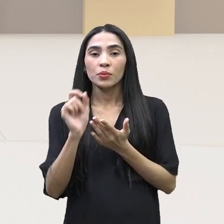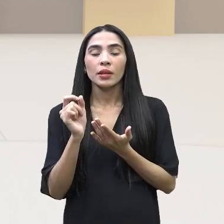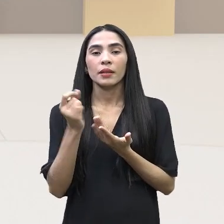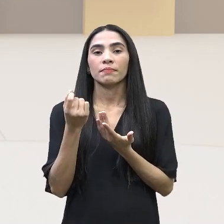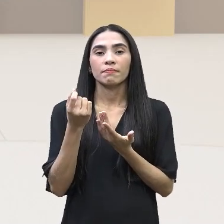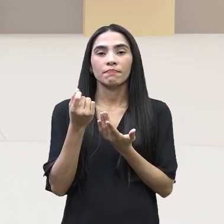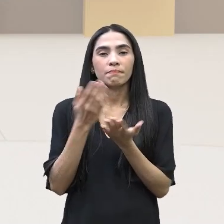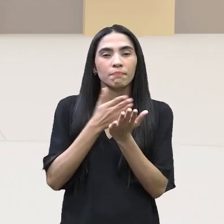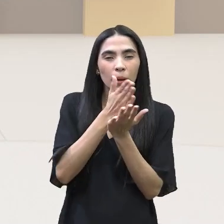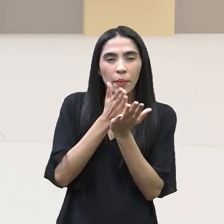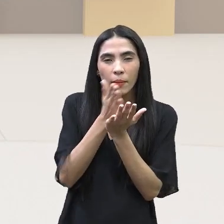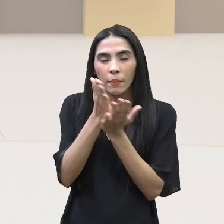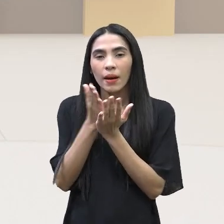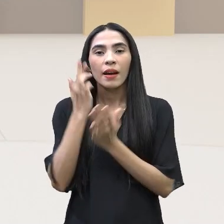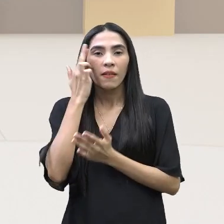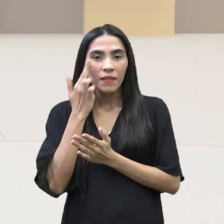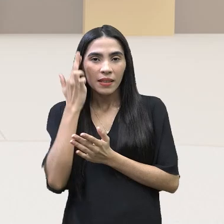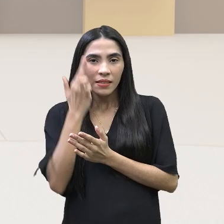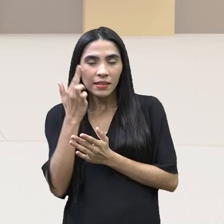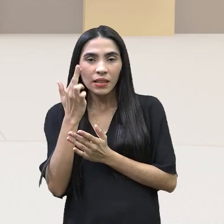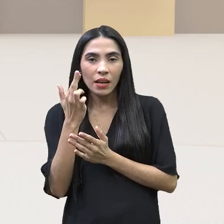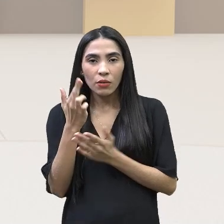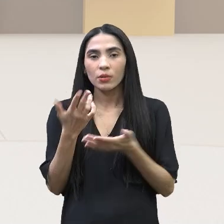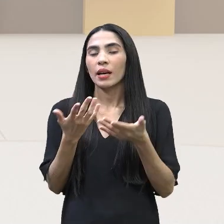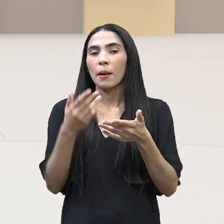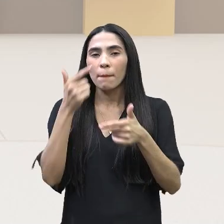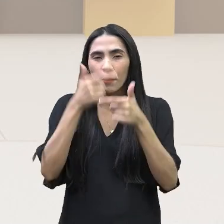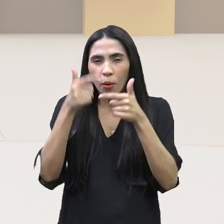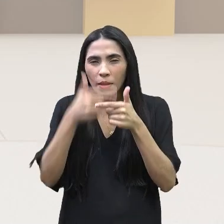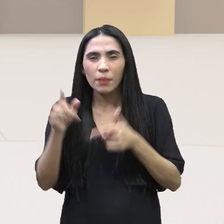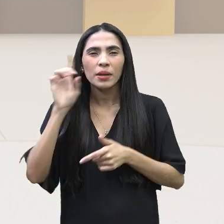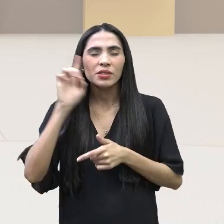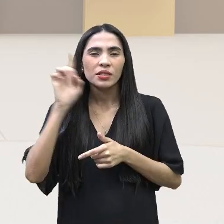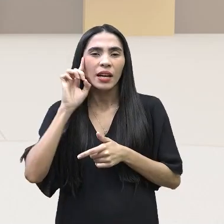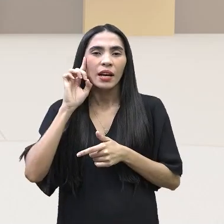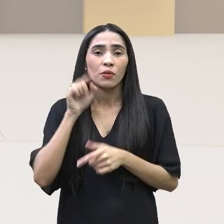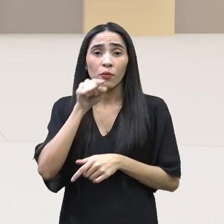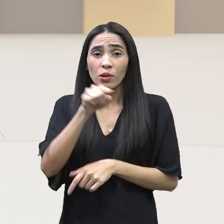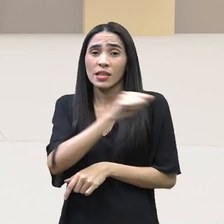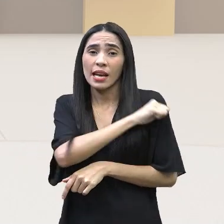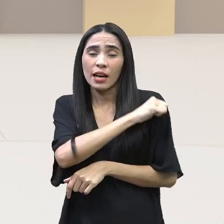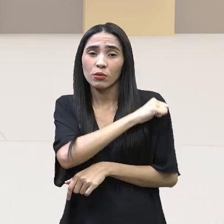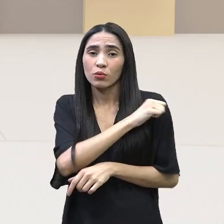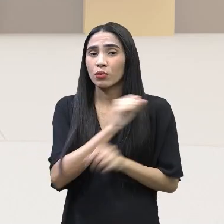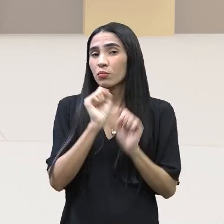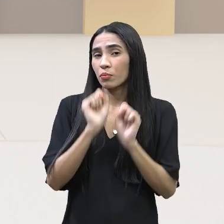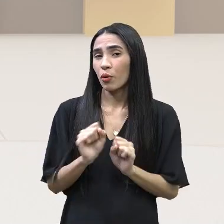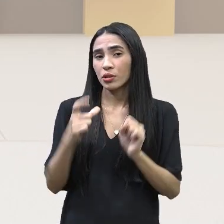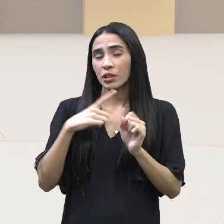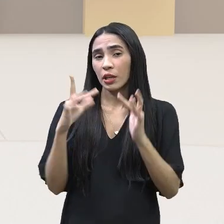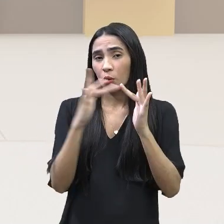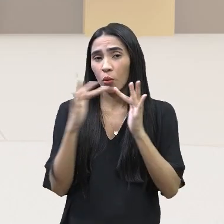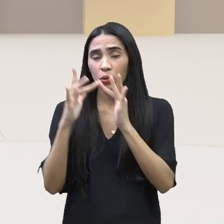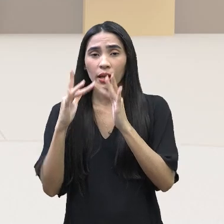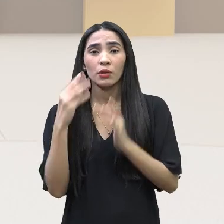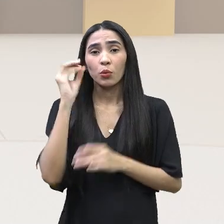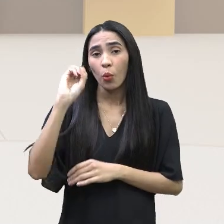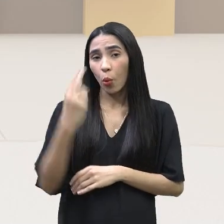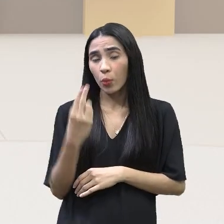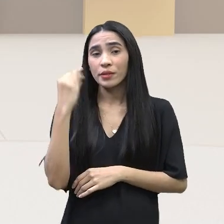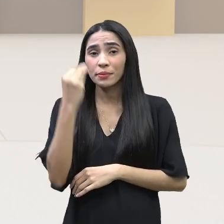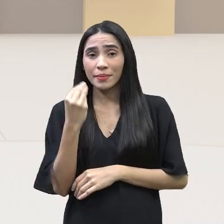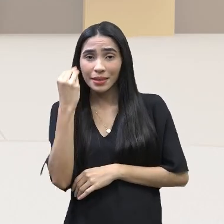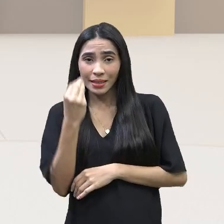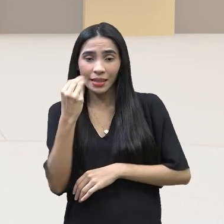reflexão e ação para conflitos diários, que os estudantes possam viver em seus cotidianos,